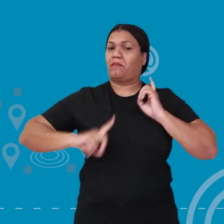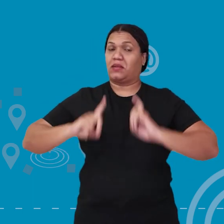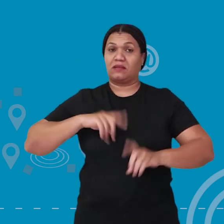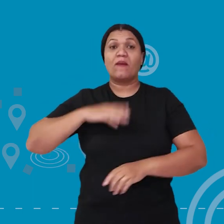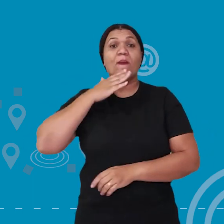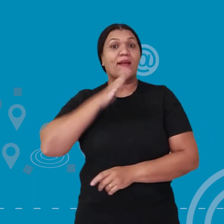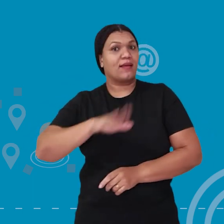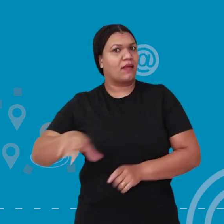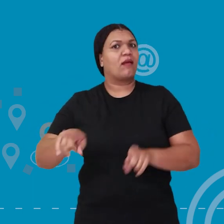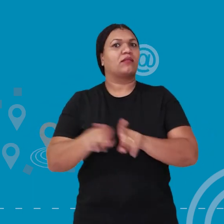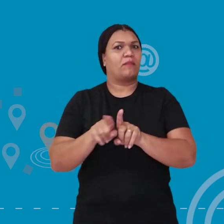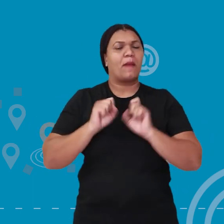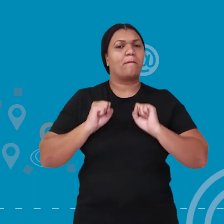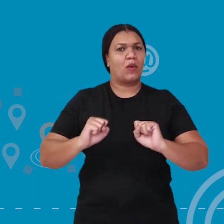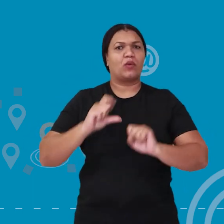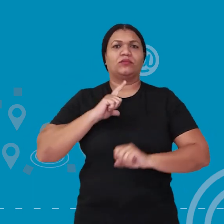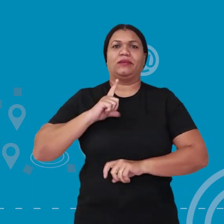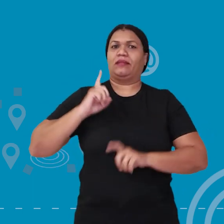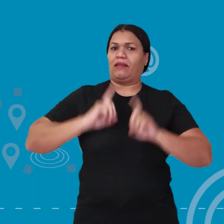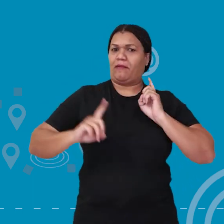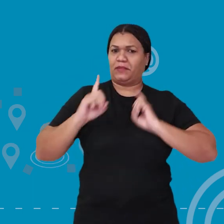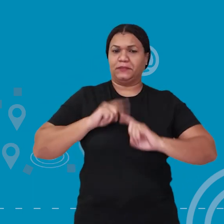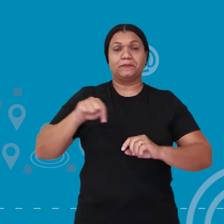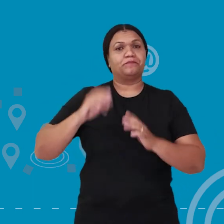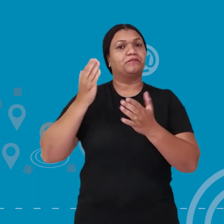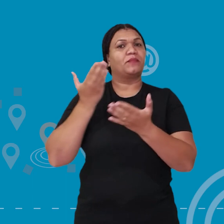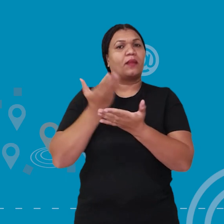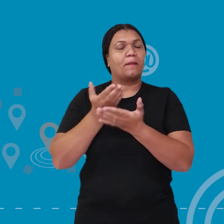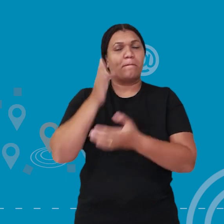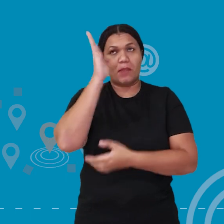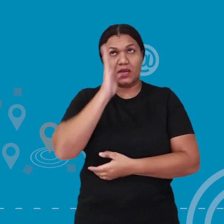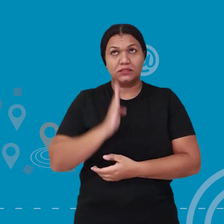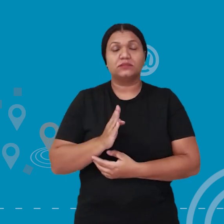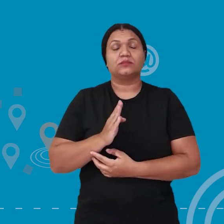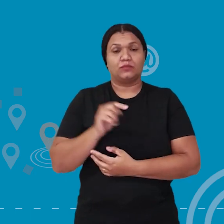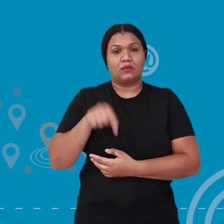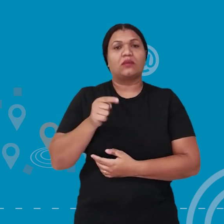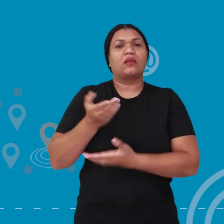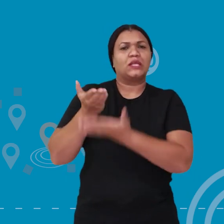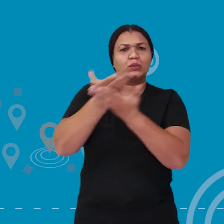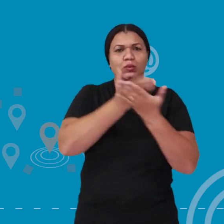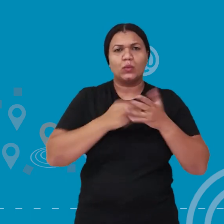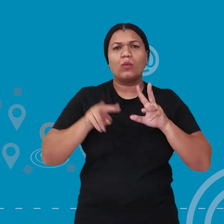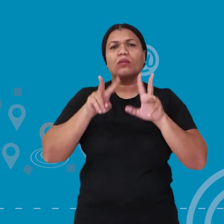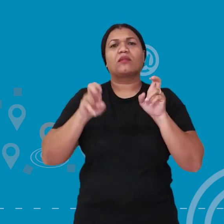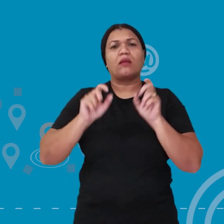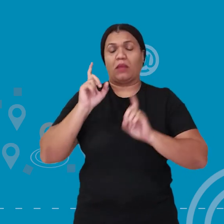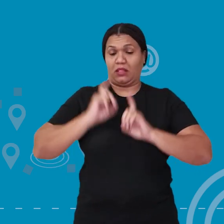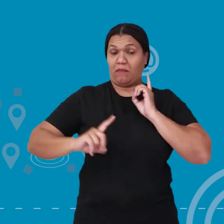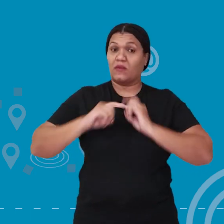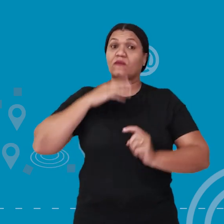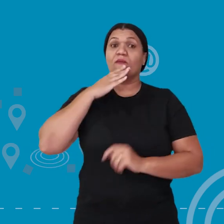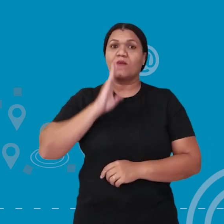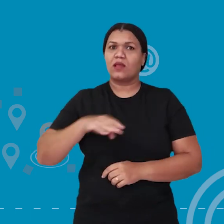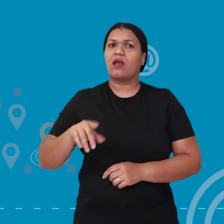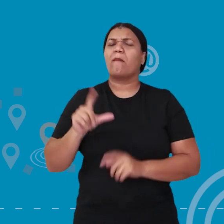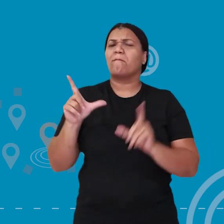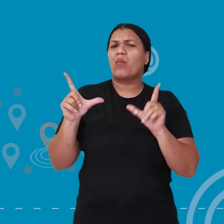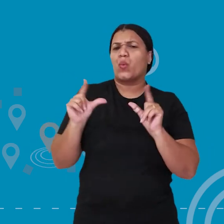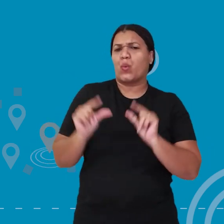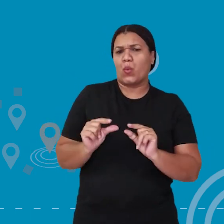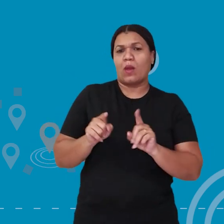depressão. No Brasil, os estudos sobre depressão infantil ainda são escassos, porém,